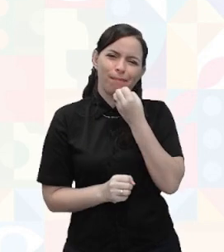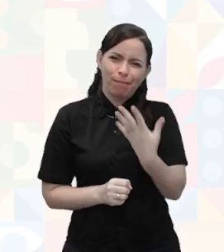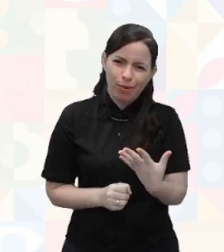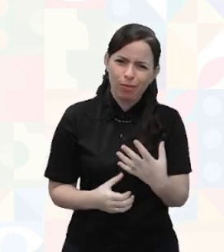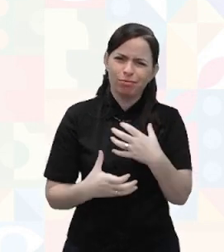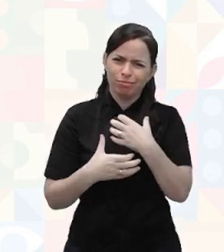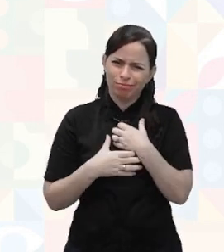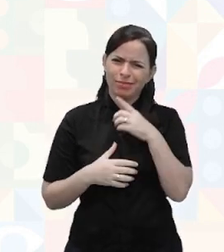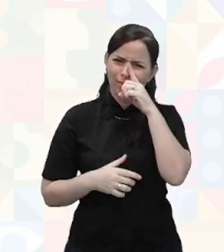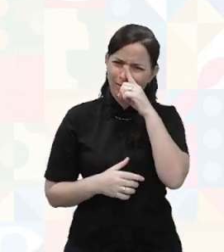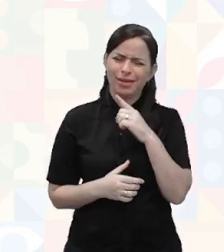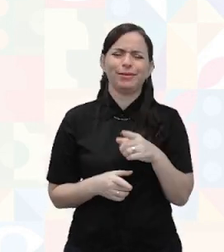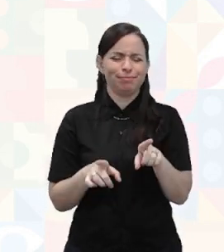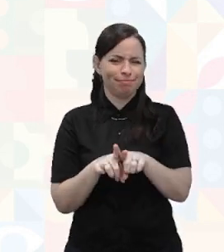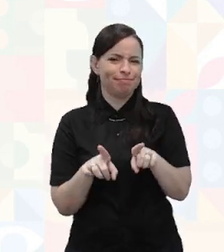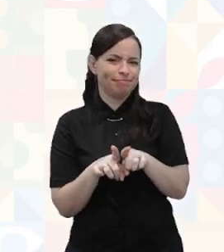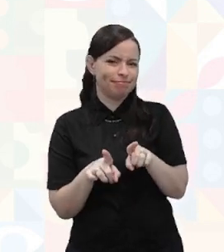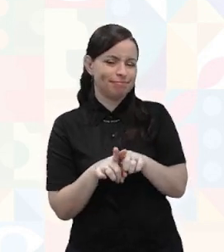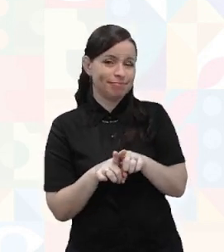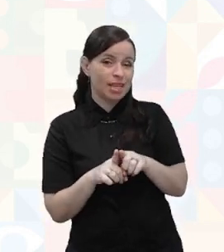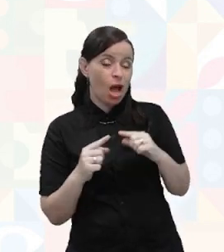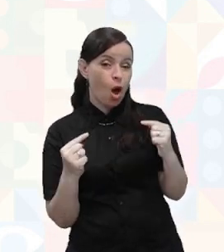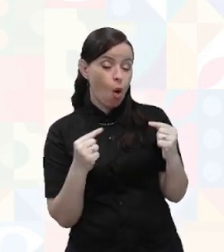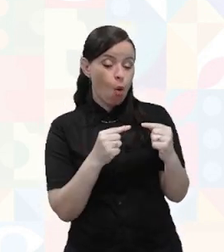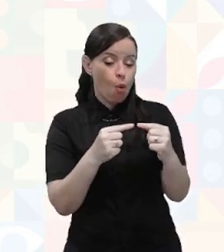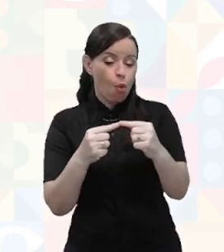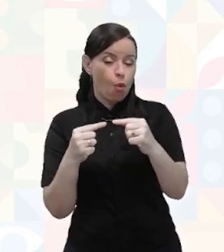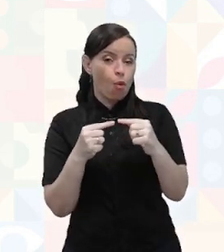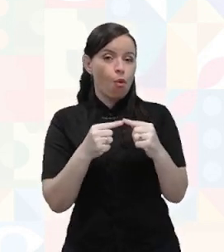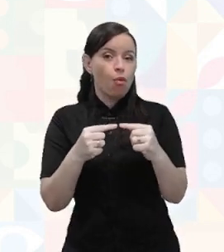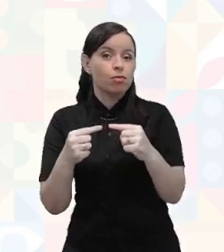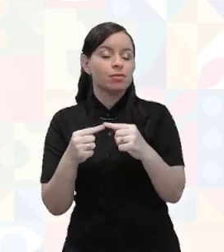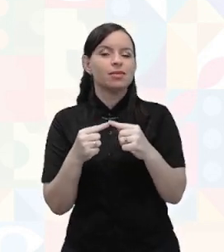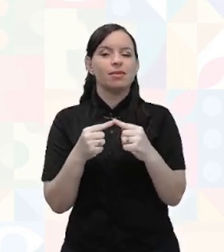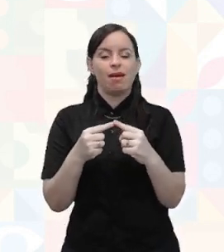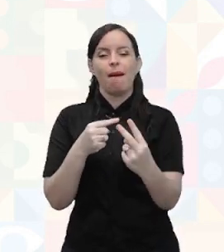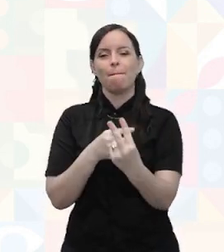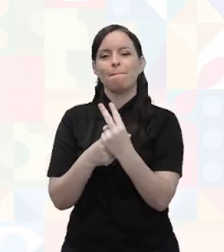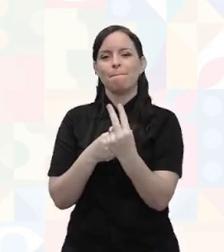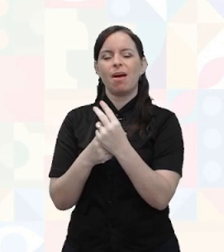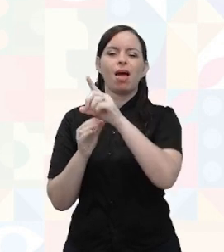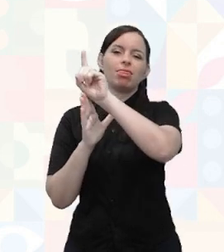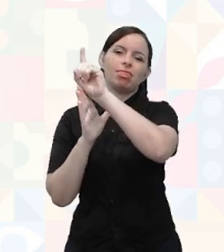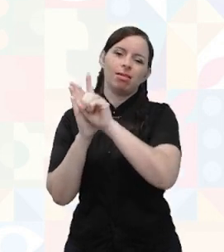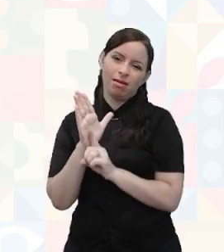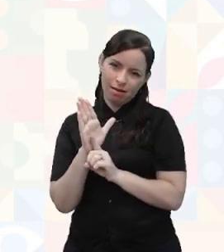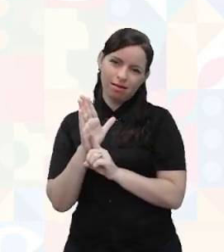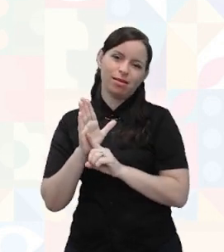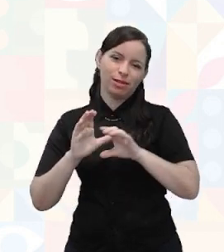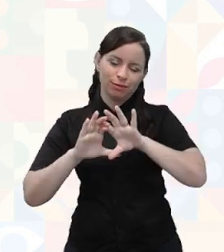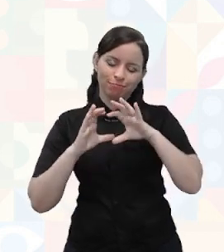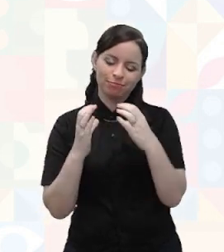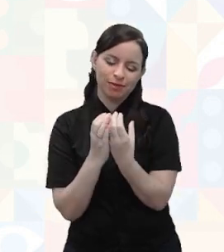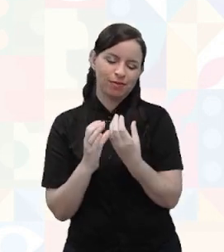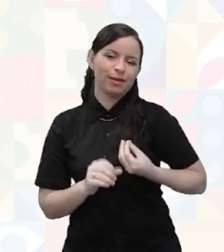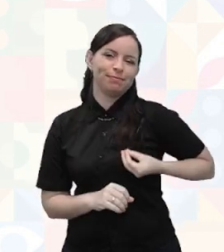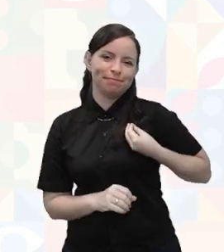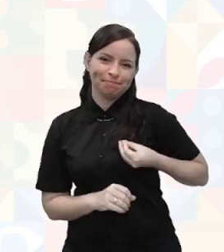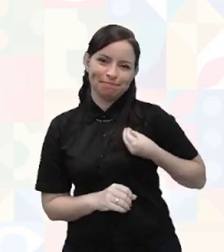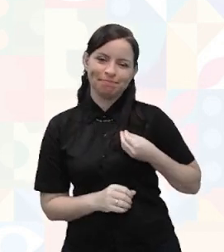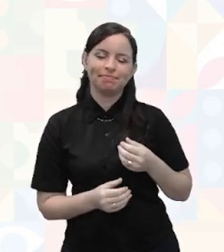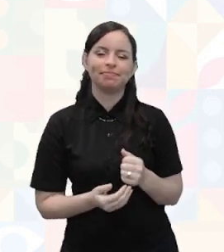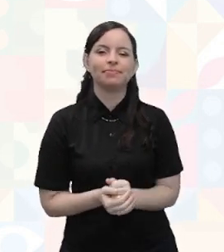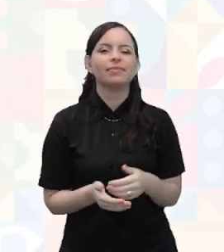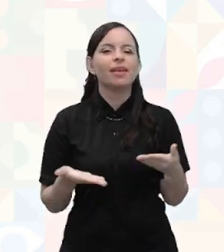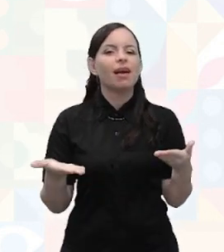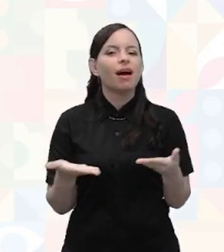Analisando como é que se pode conciliar a preservação dos direitos do indivíduo e a vida em comunidade. Mas aí agora,